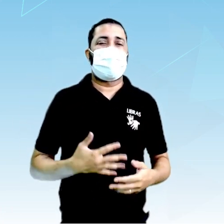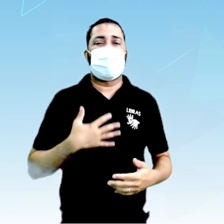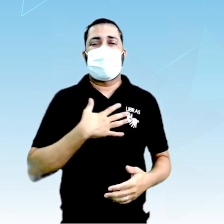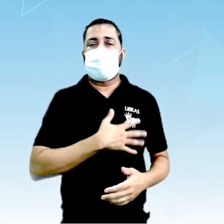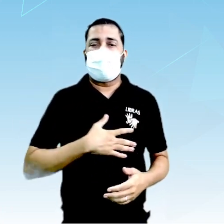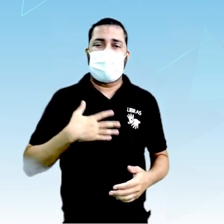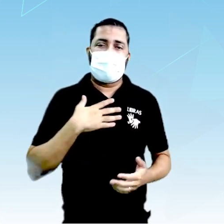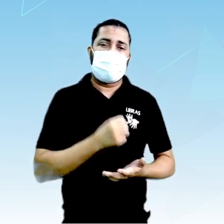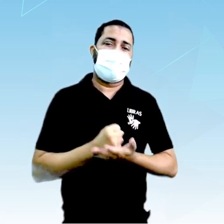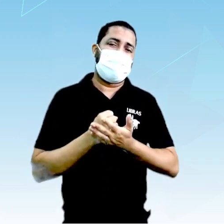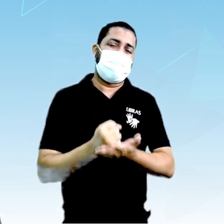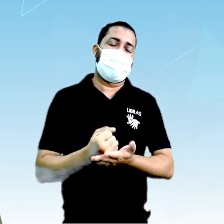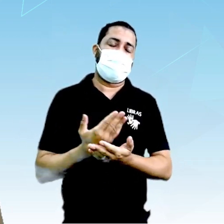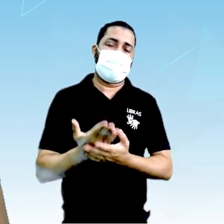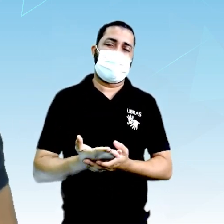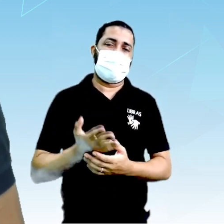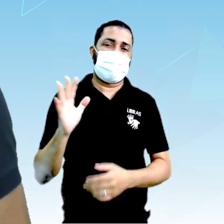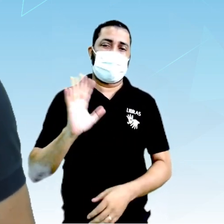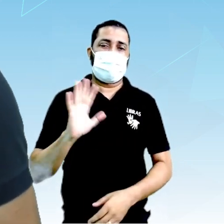por mais uma vez.